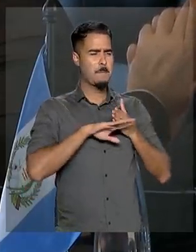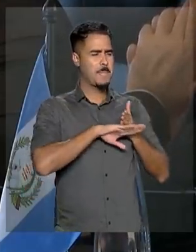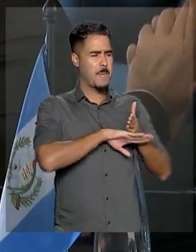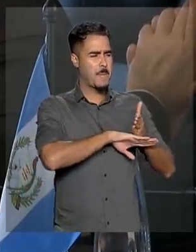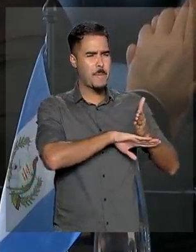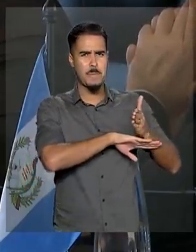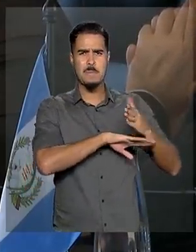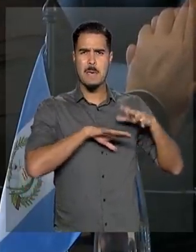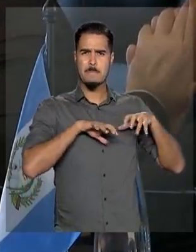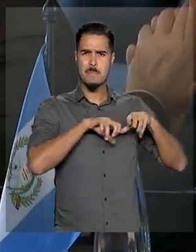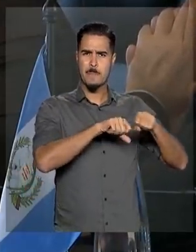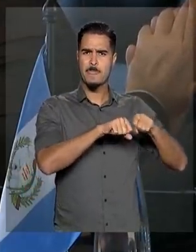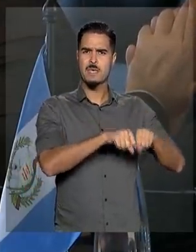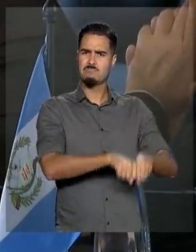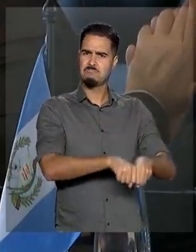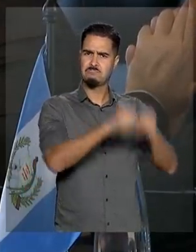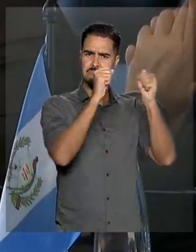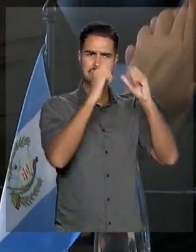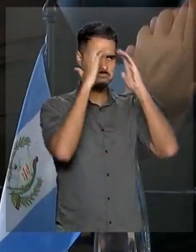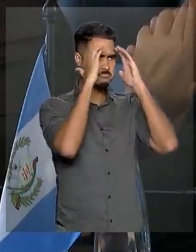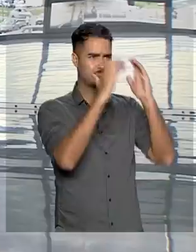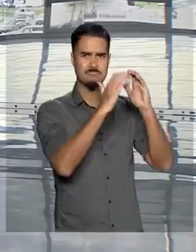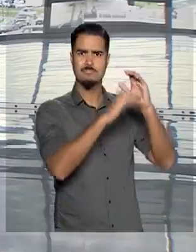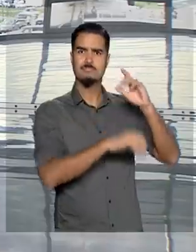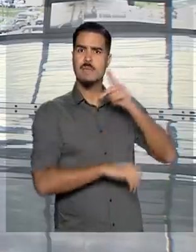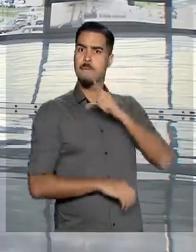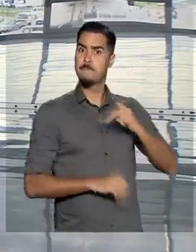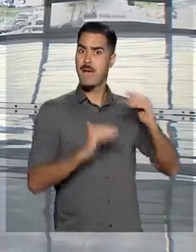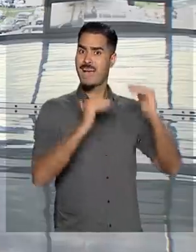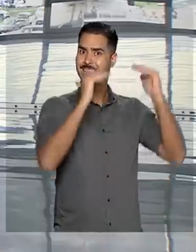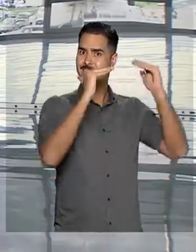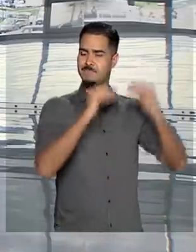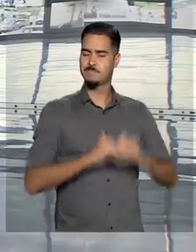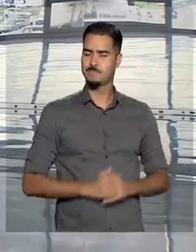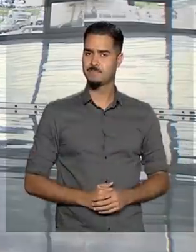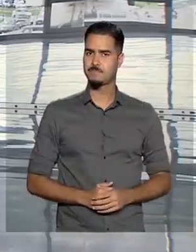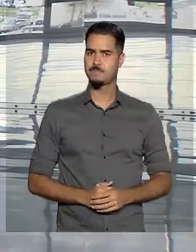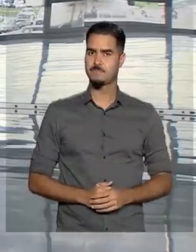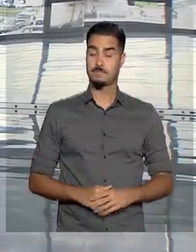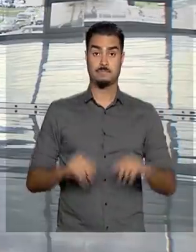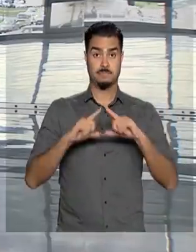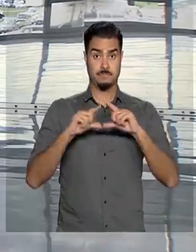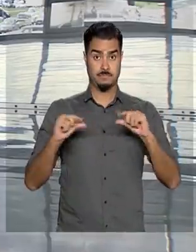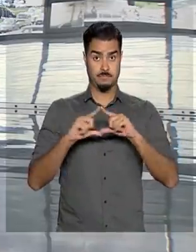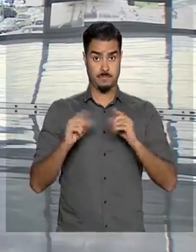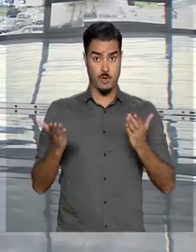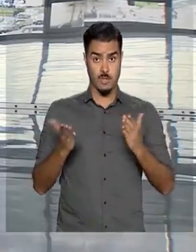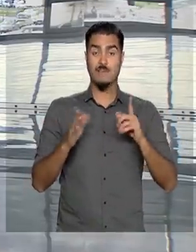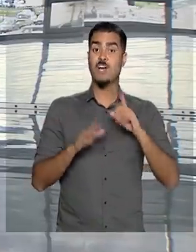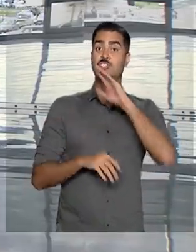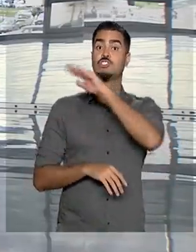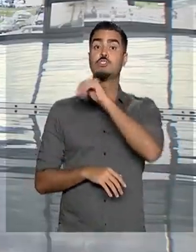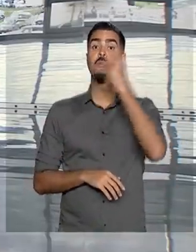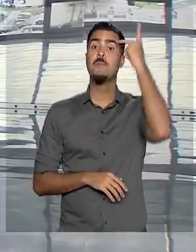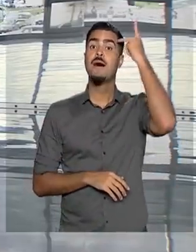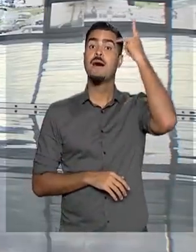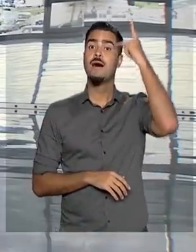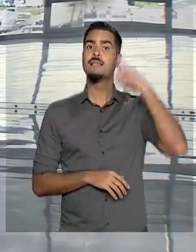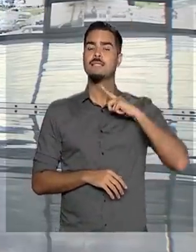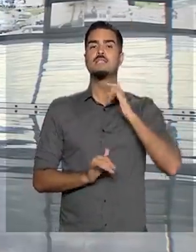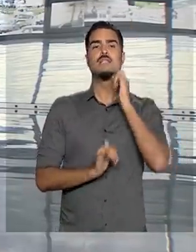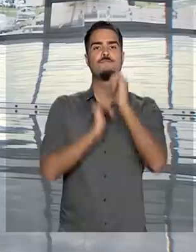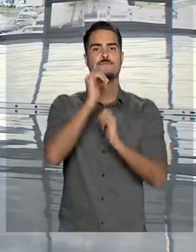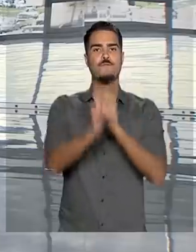violadores das soberanias nacionais. Daqui de Brasília, agora a gente segue para São Paulo. Vamos com informações